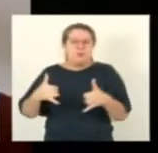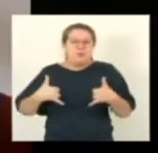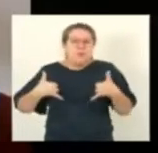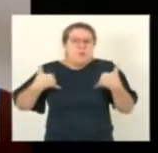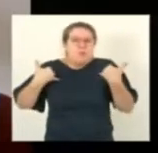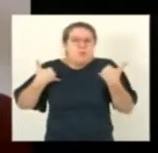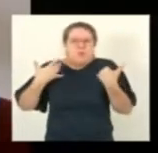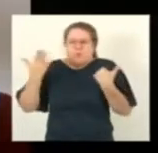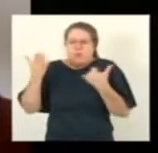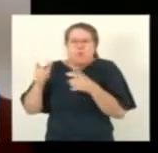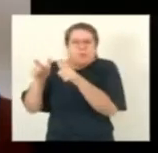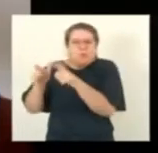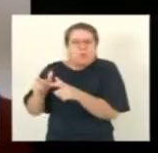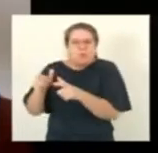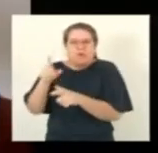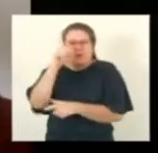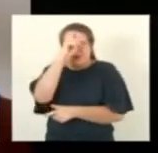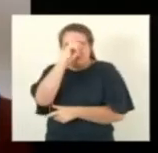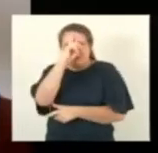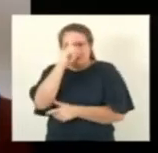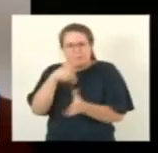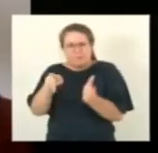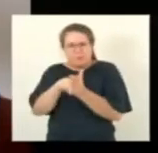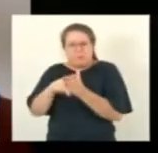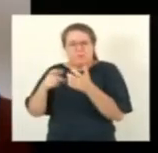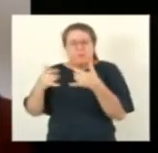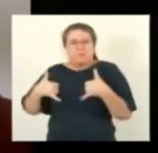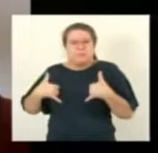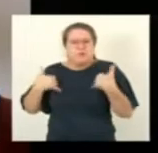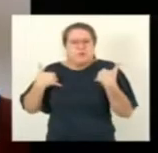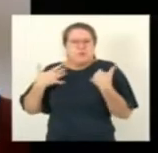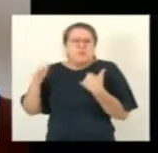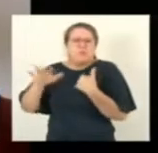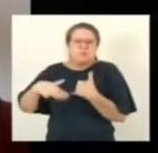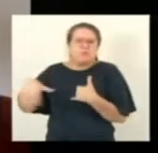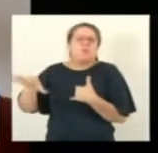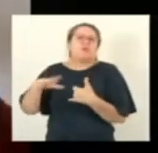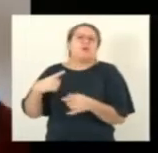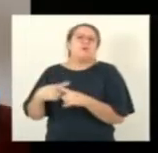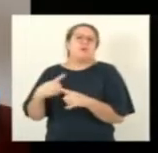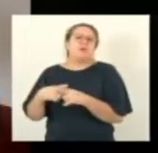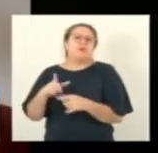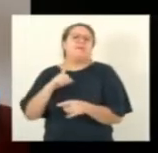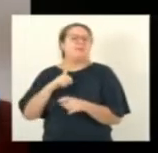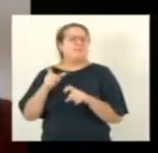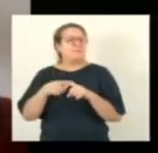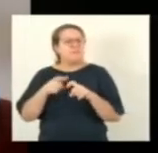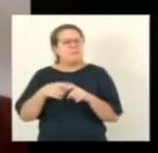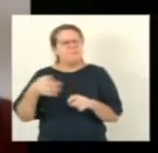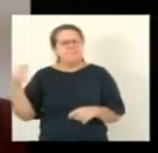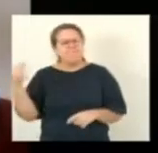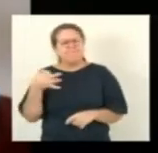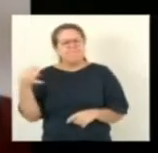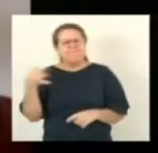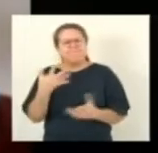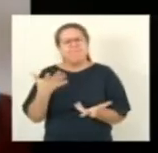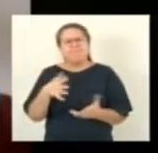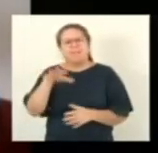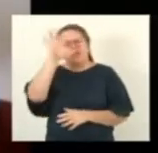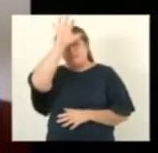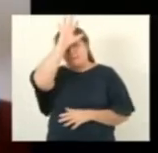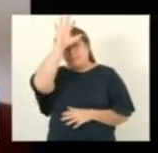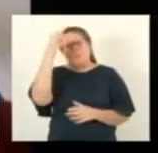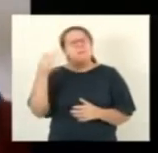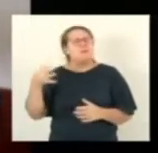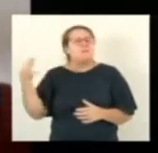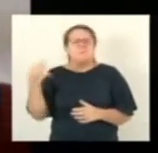estado, pela sua competência e pelos seus equipamentos e pelos médicos, enfermeiros e funcionários que